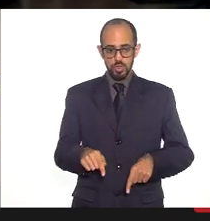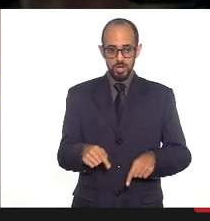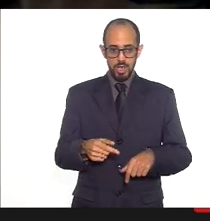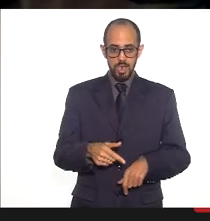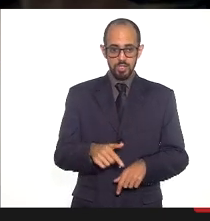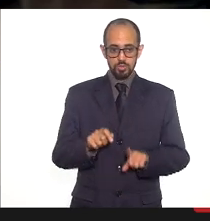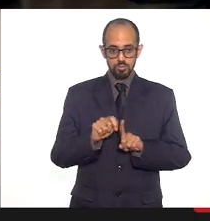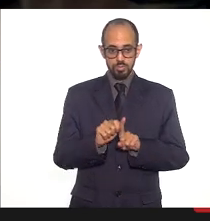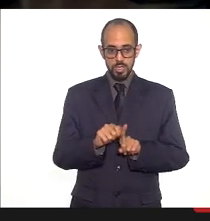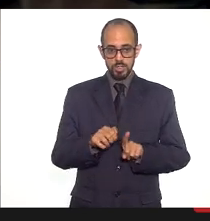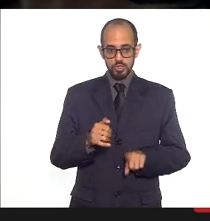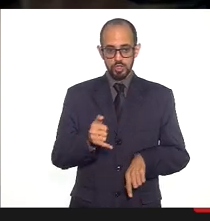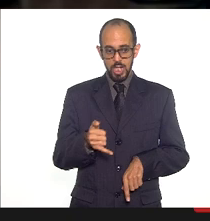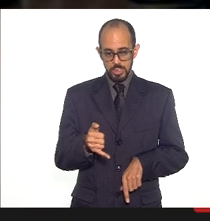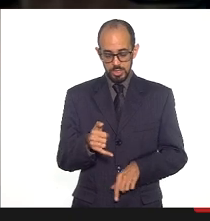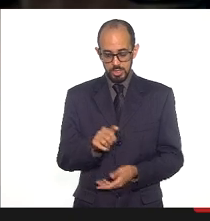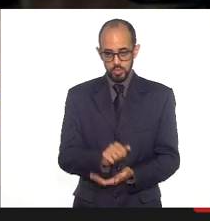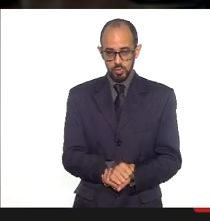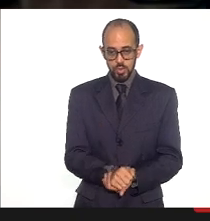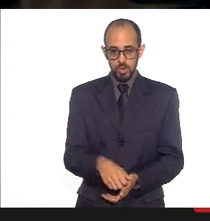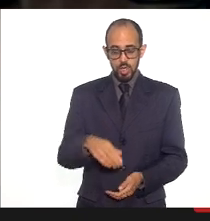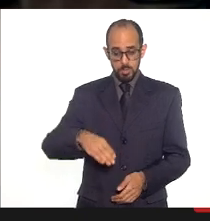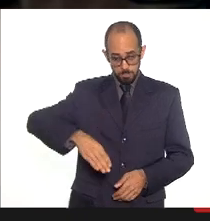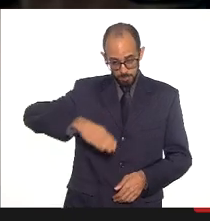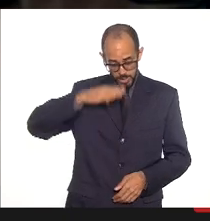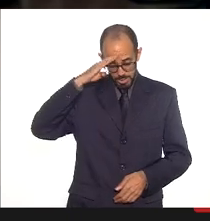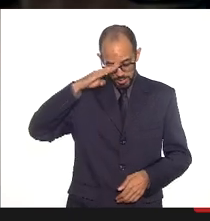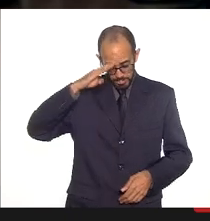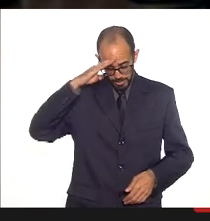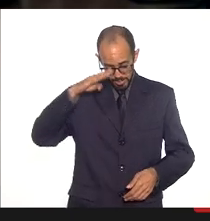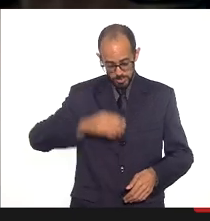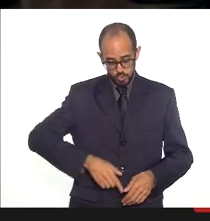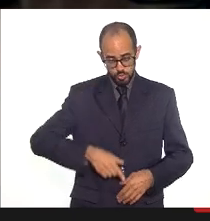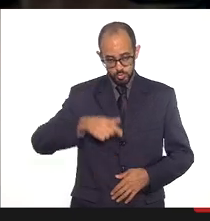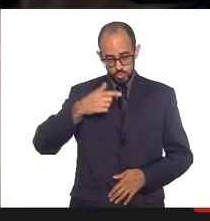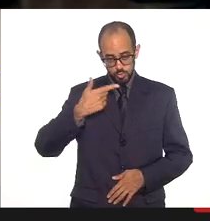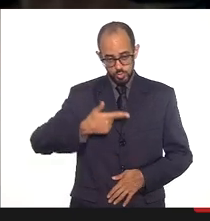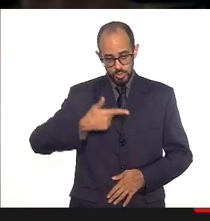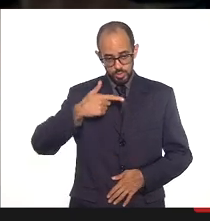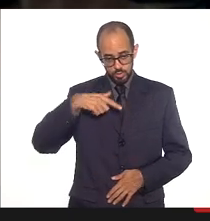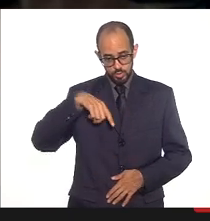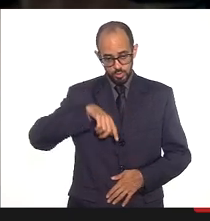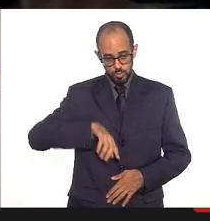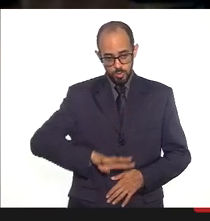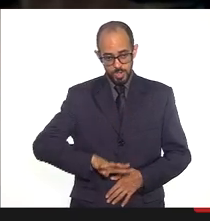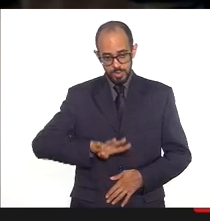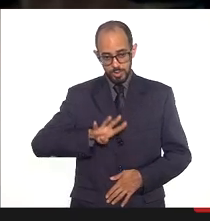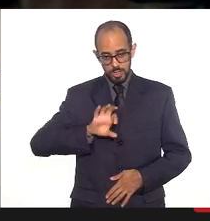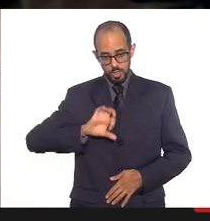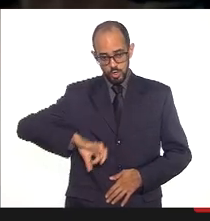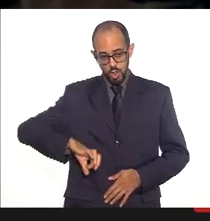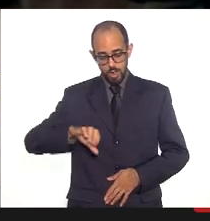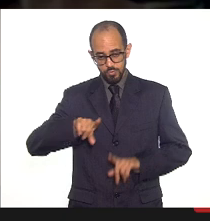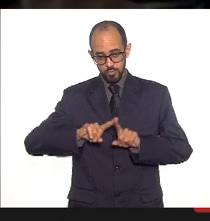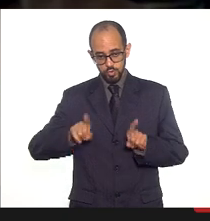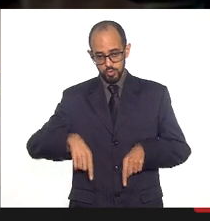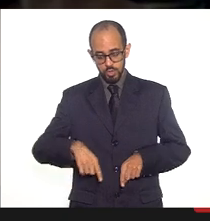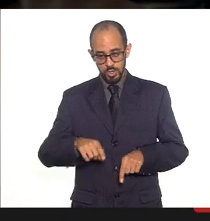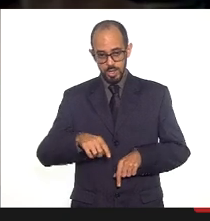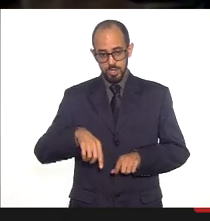2021 militares 249 profissionais competência janeiro de 2021